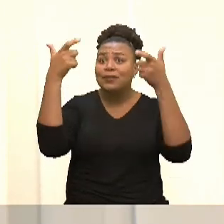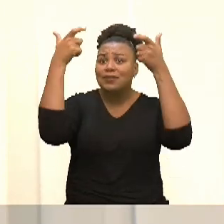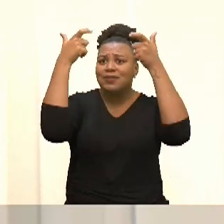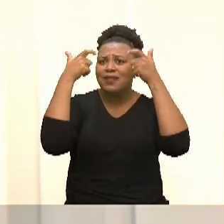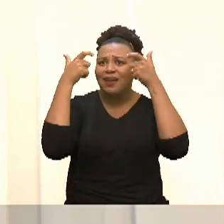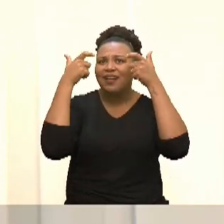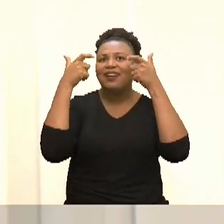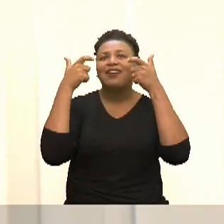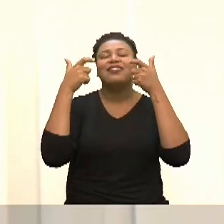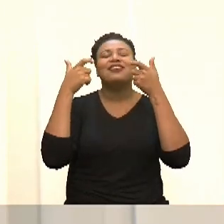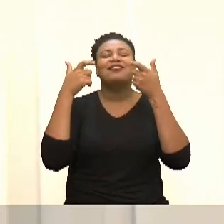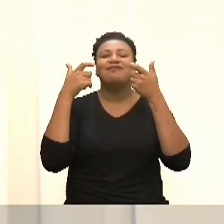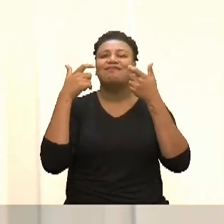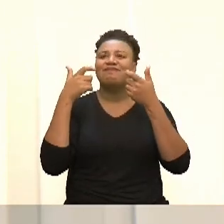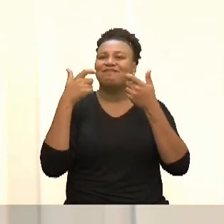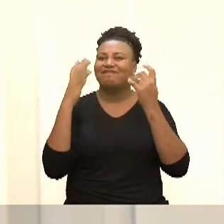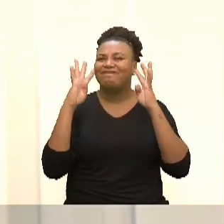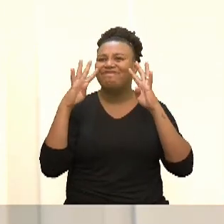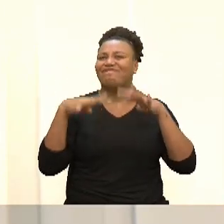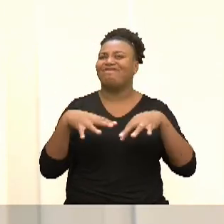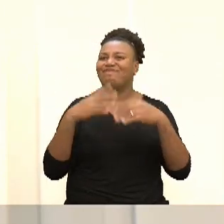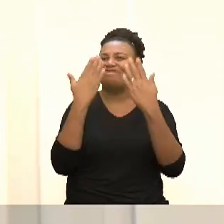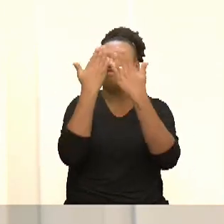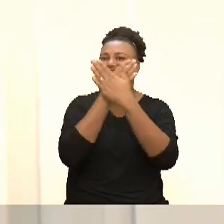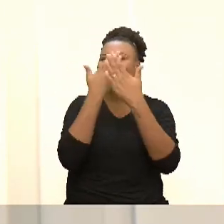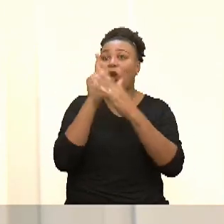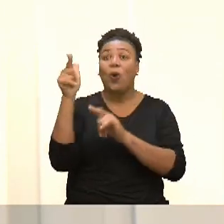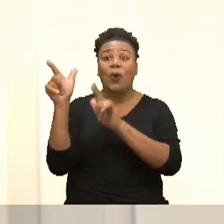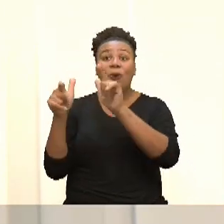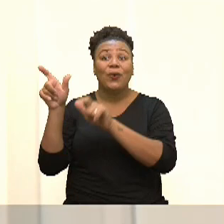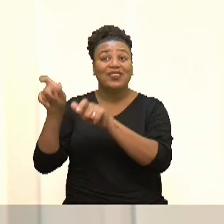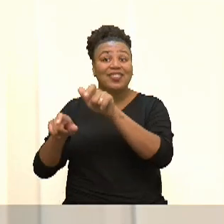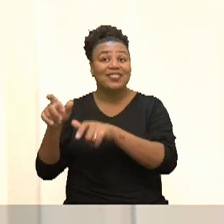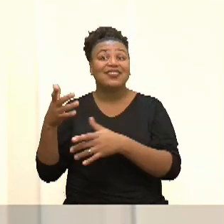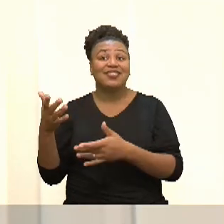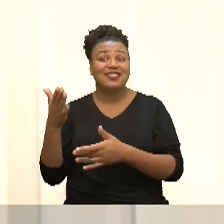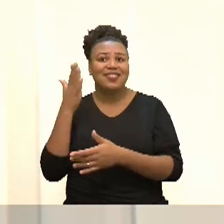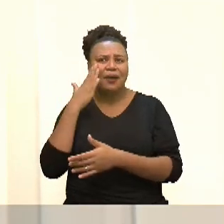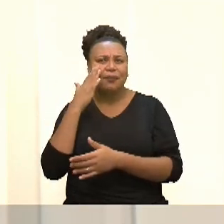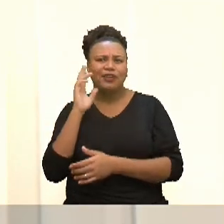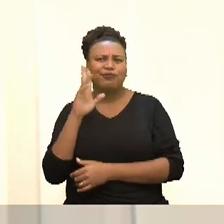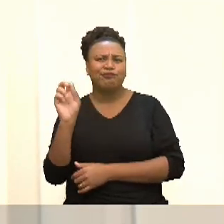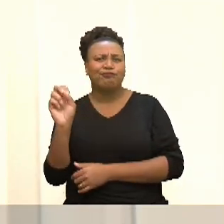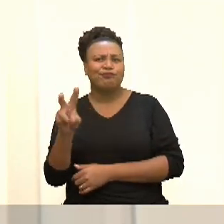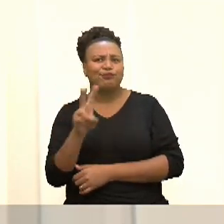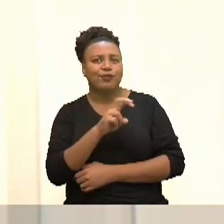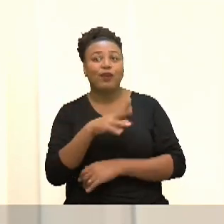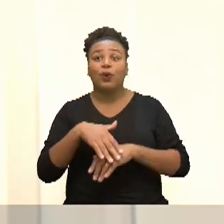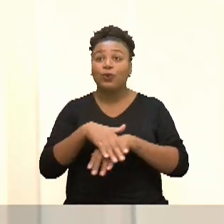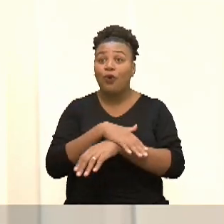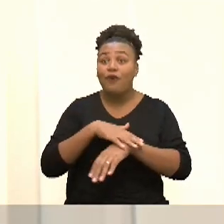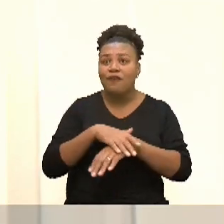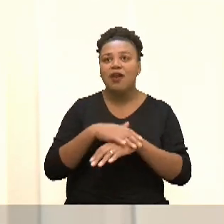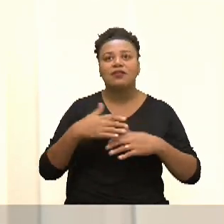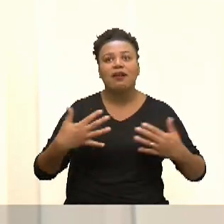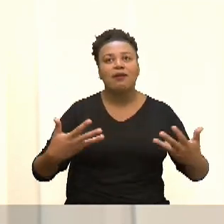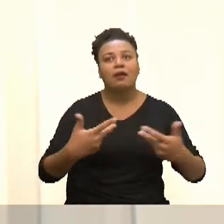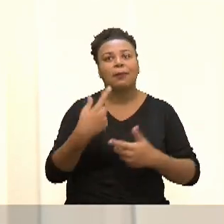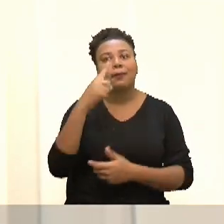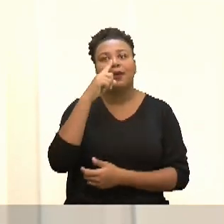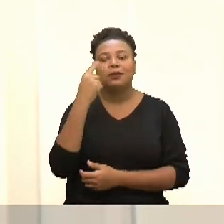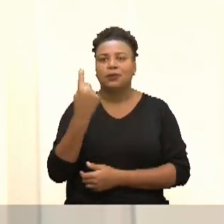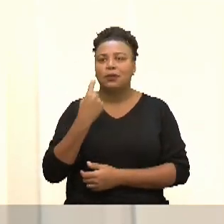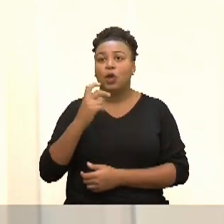deixa invisível o resto, que isso é uma coisa que a gente encontra muito quando a gente conversa e acolhe mãe solo.